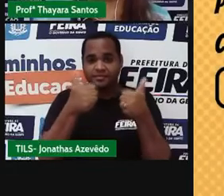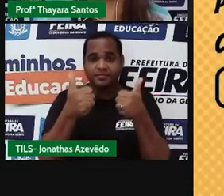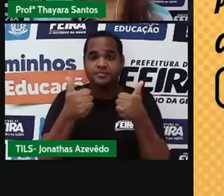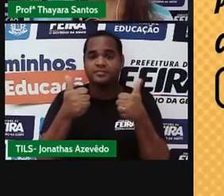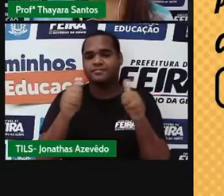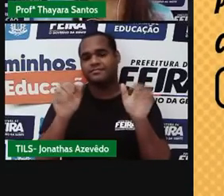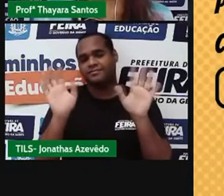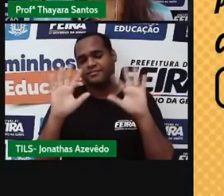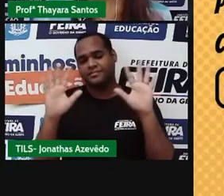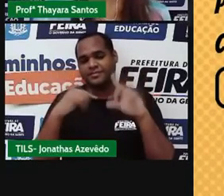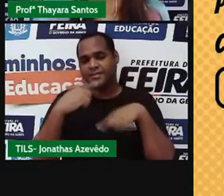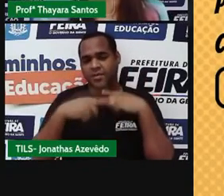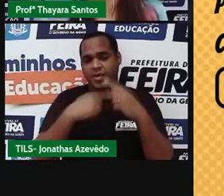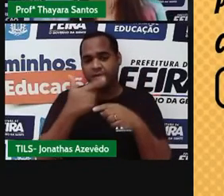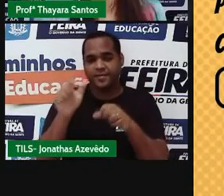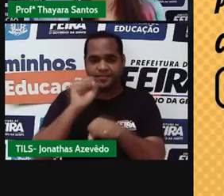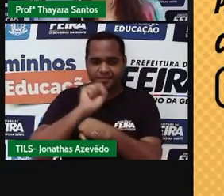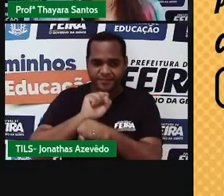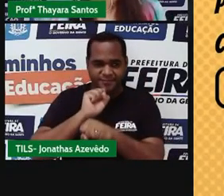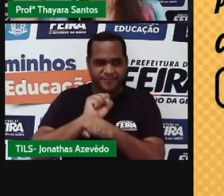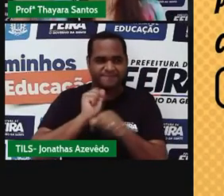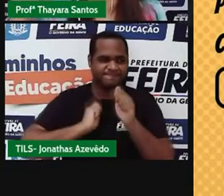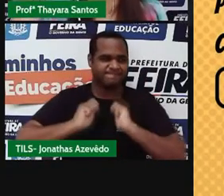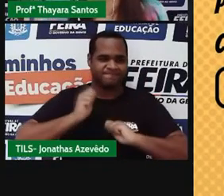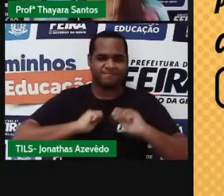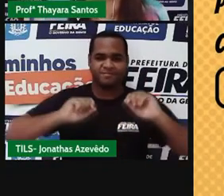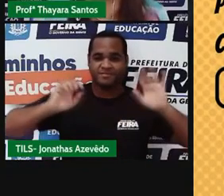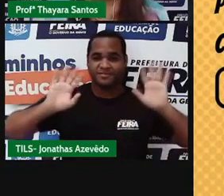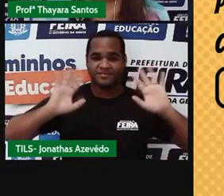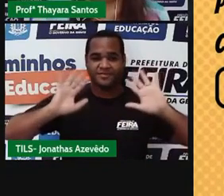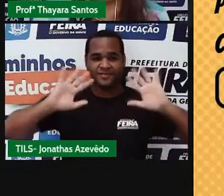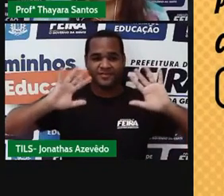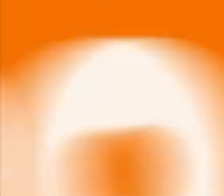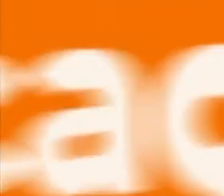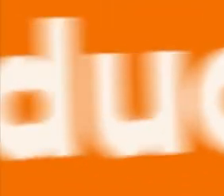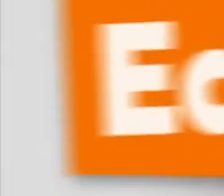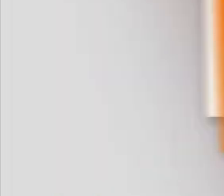fica aqui e aguardamos vocês até a próxima aula. Tchau, tchau, gente!